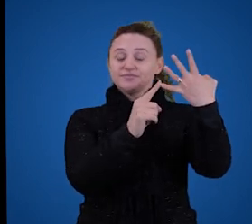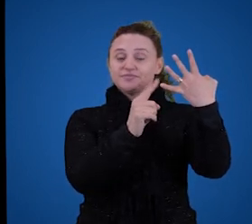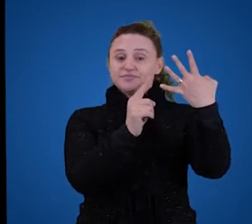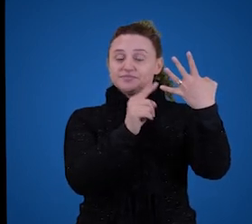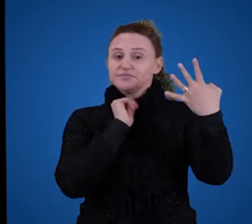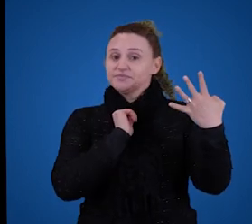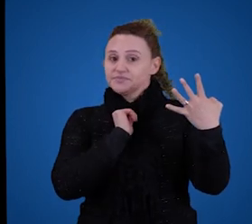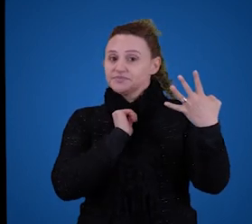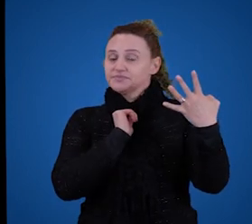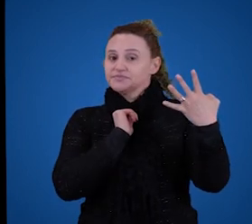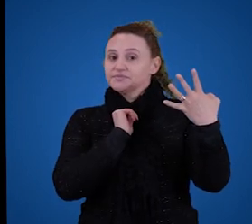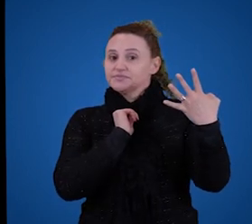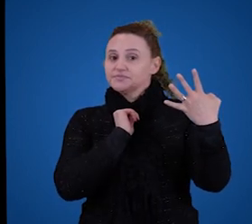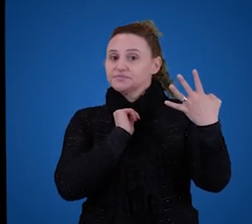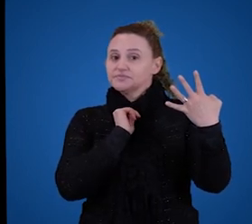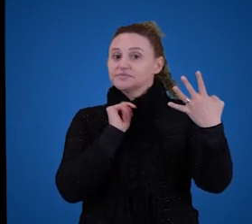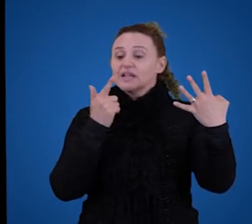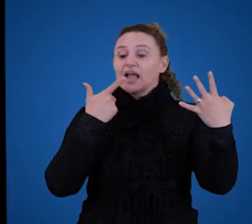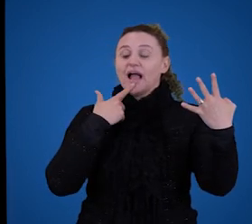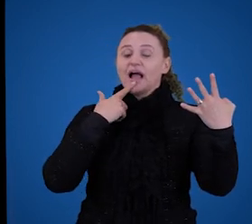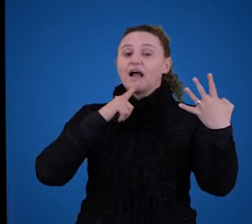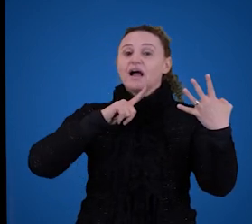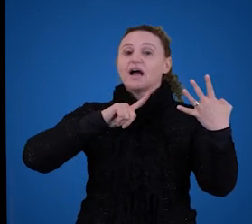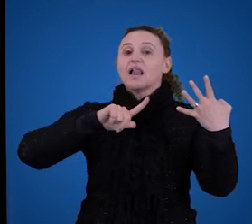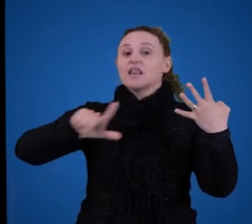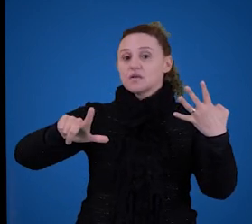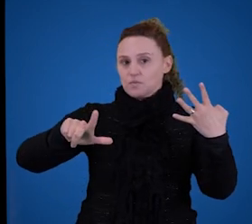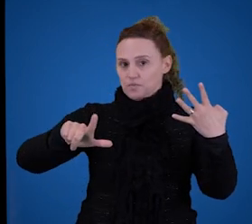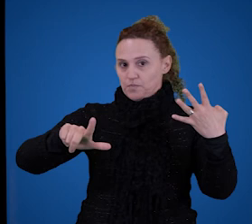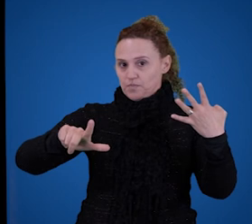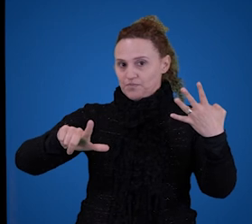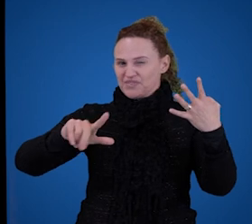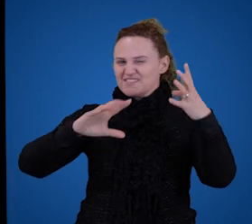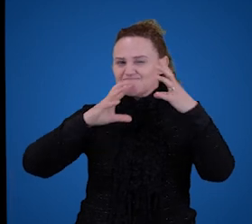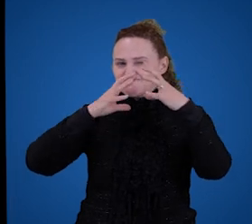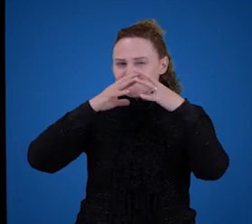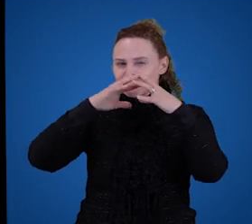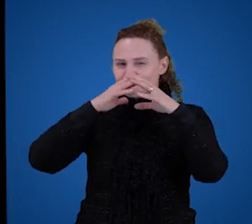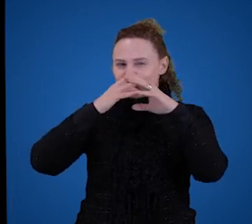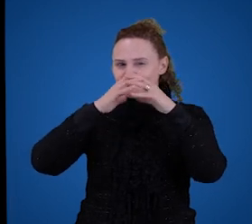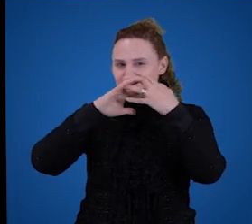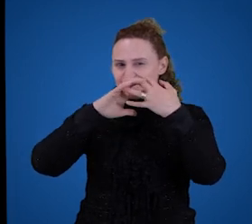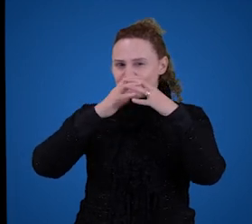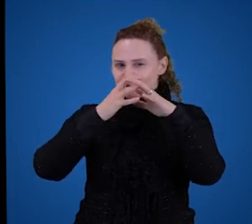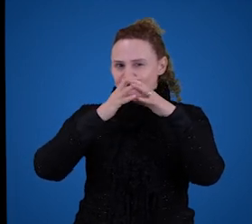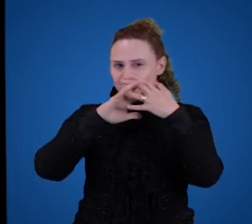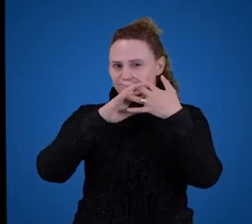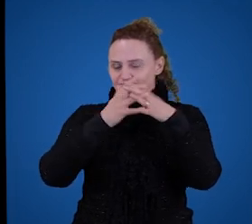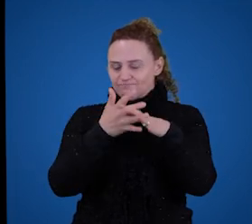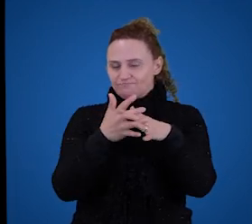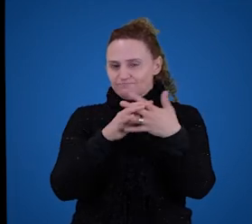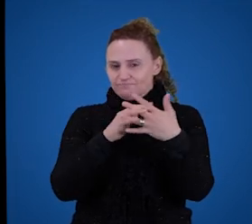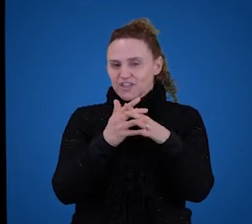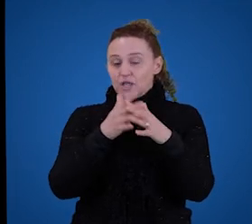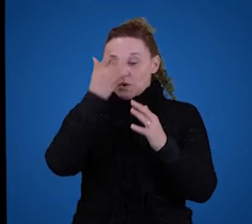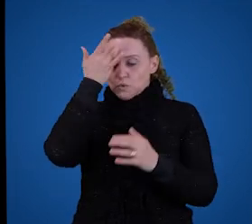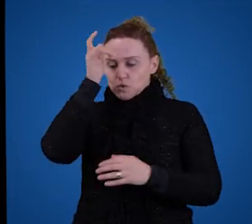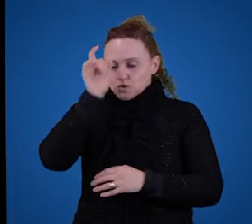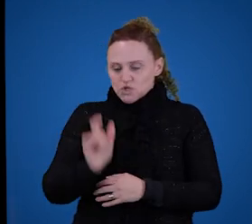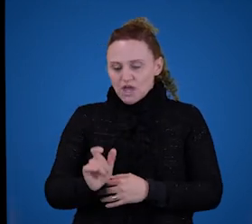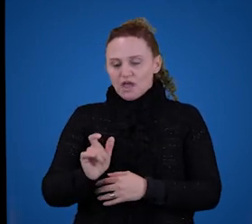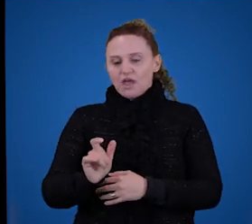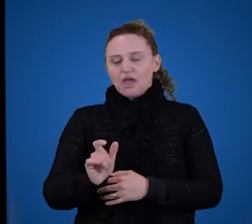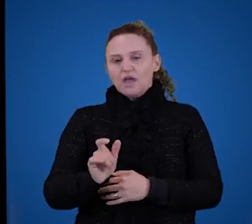É apelar para a nossa língua. Afinal de contas, a nossa língua é estruturada. Nós temos sujeito, verbo,